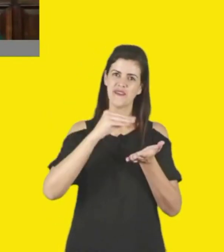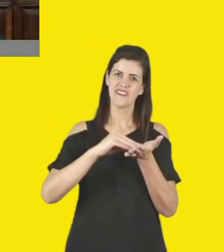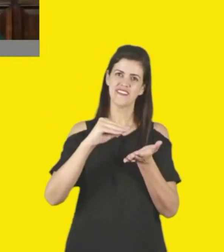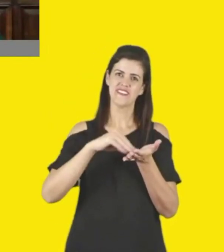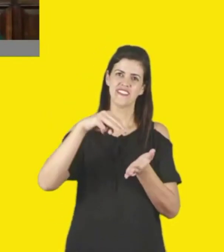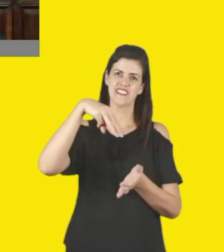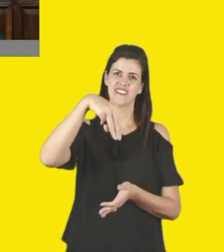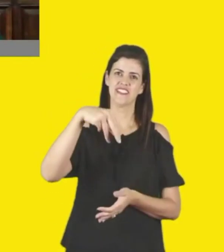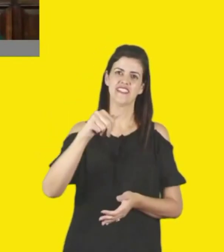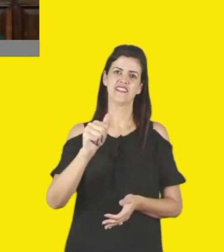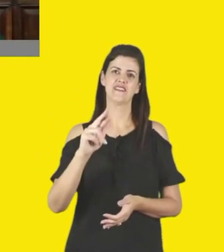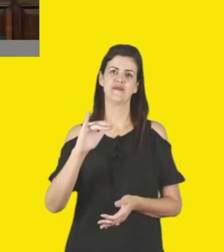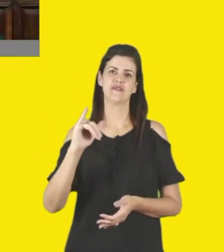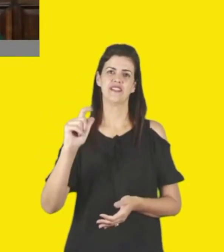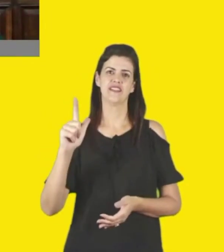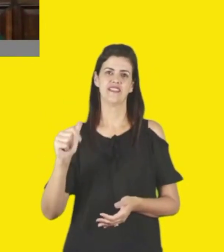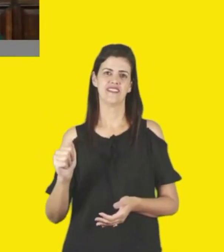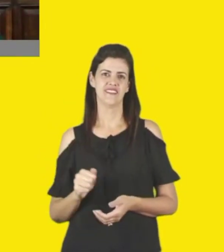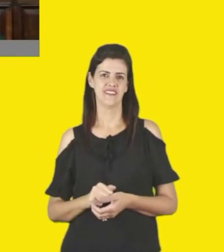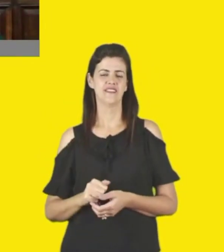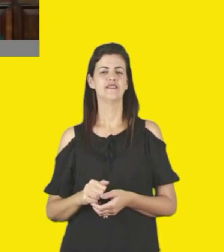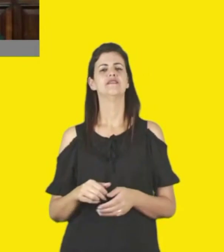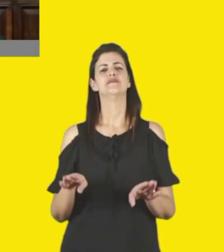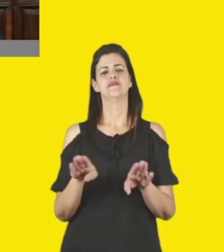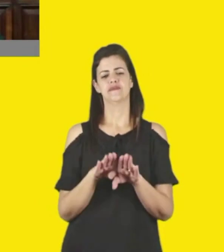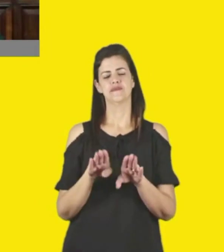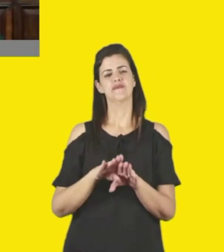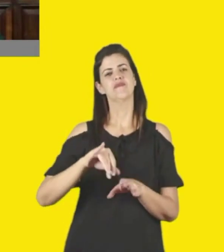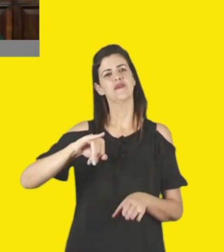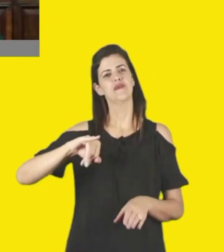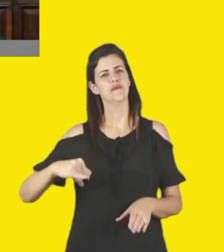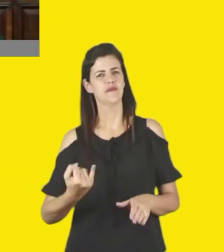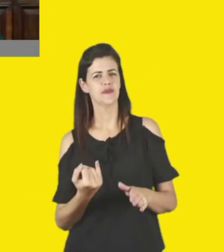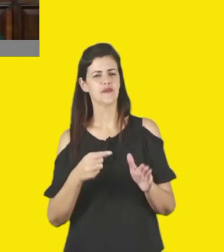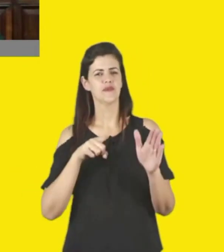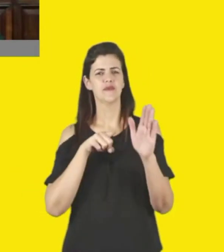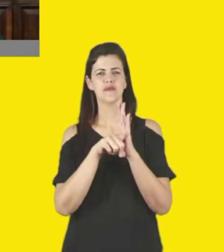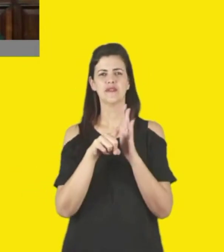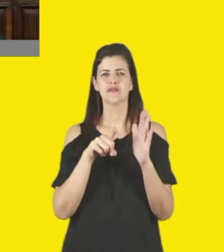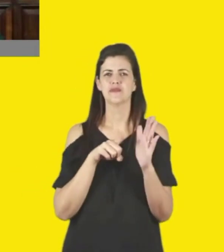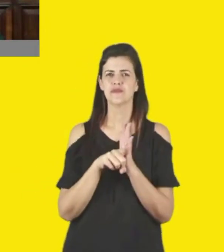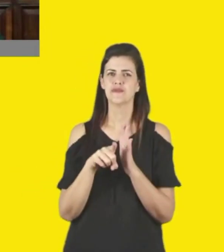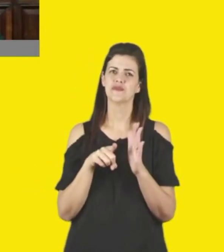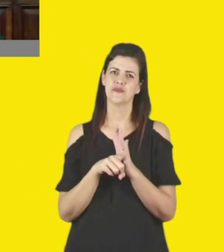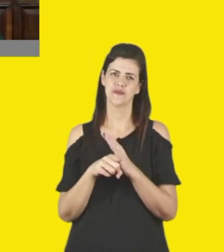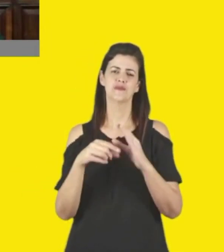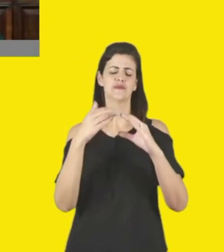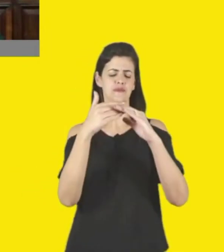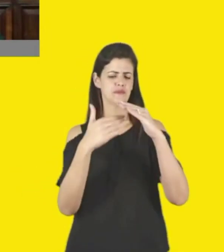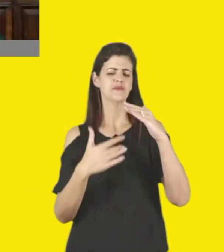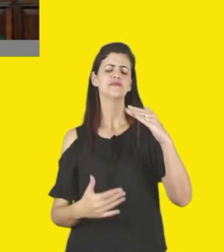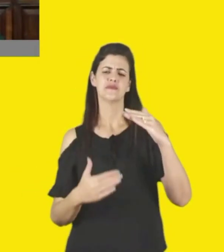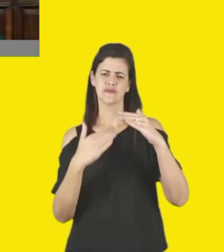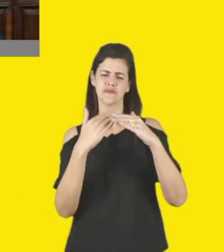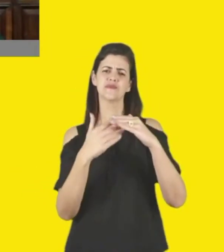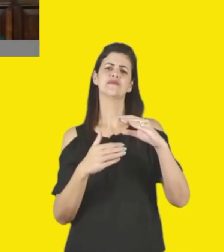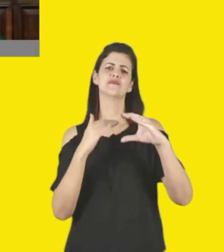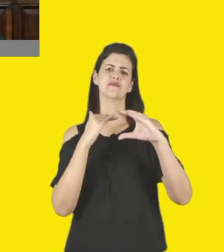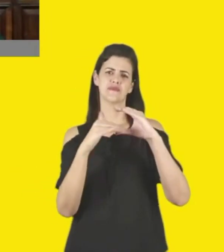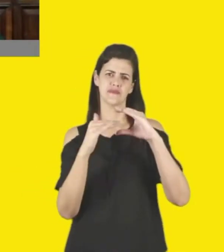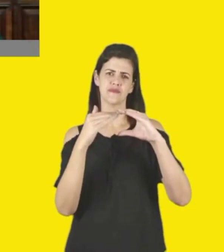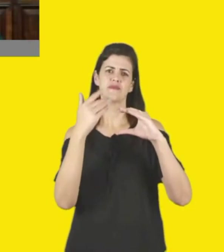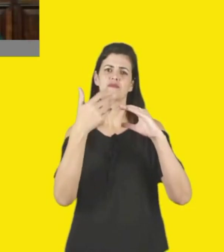palavras. Aproveitamos este momento para formular perguntas às convidadas e, posteriormente, a depender do tempo disponível,